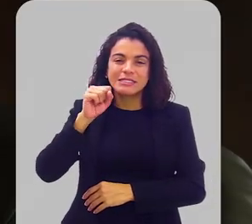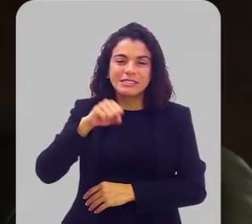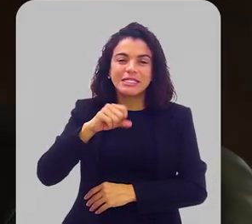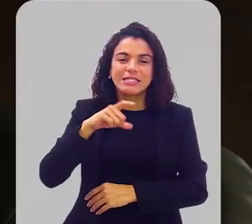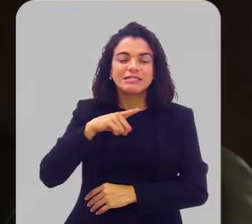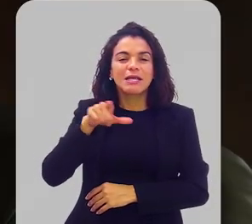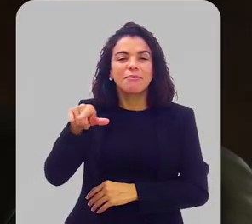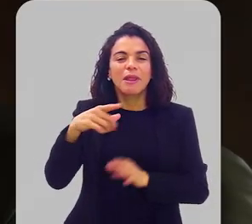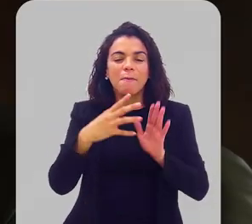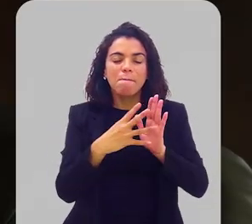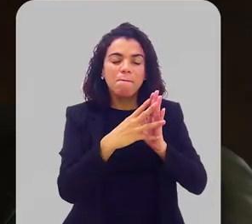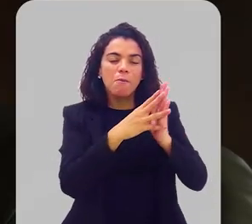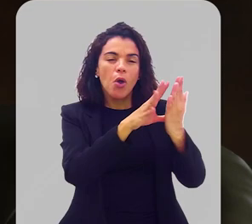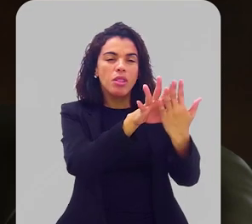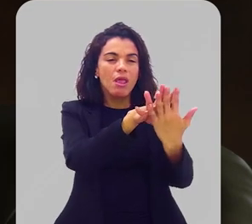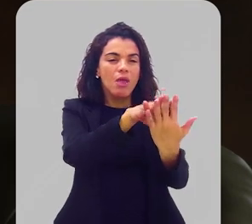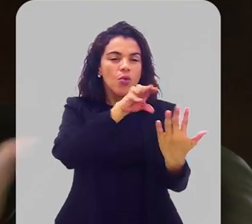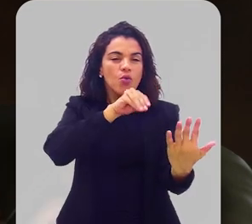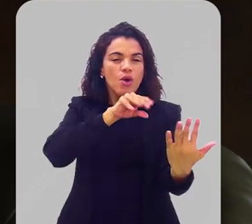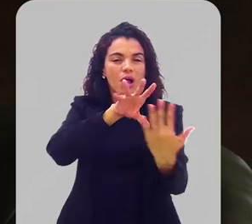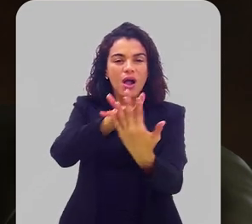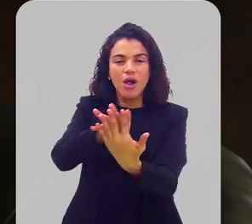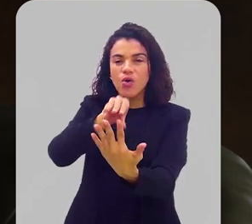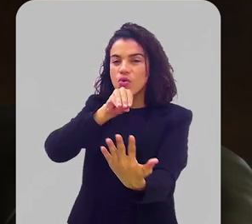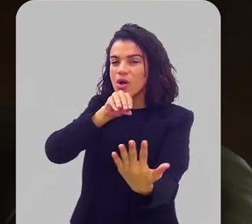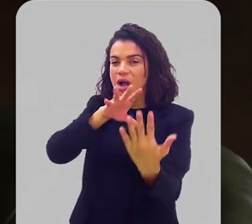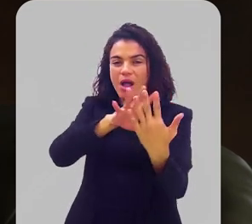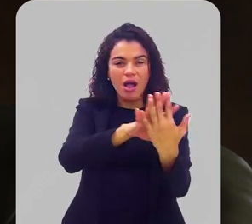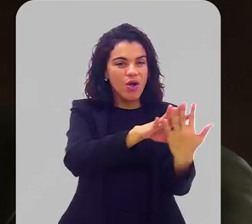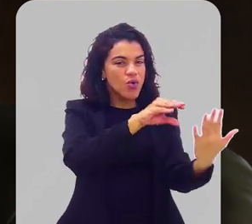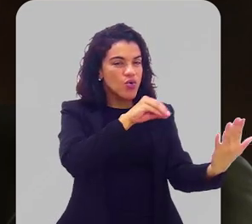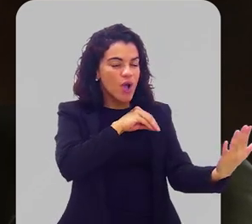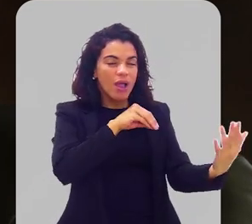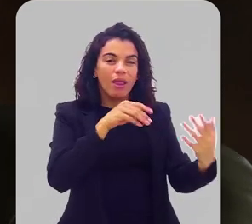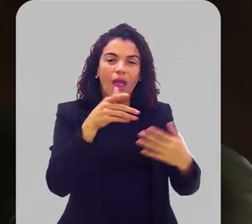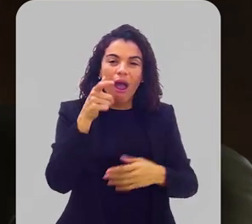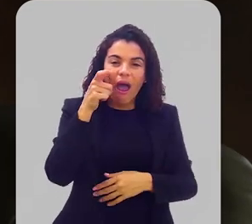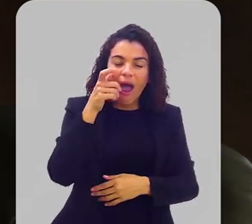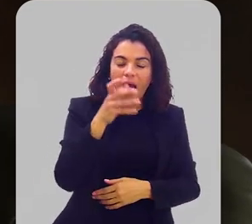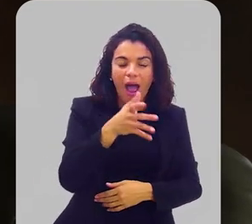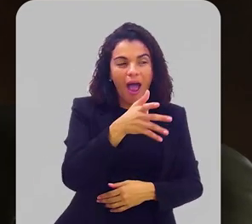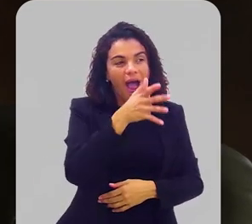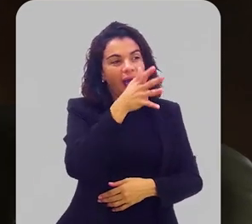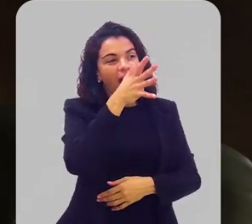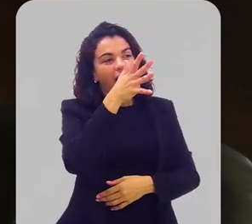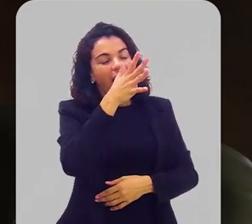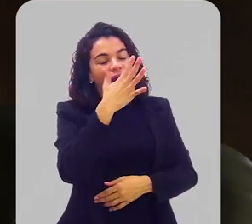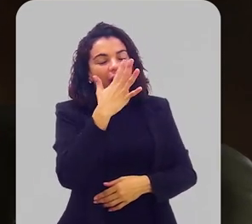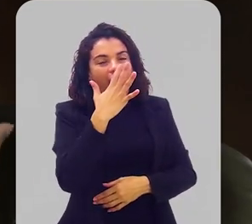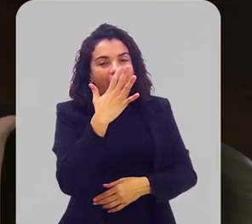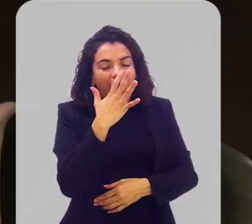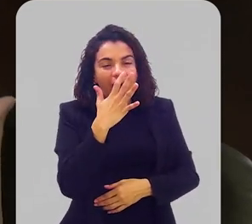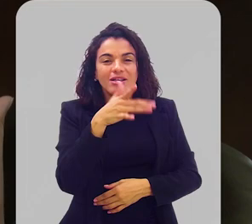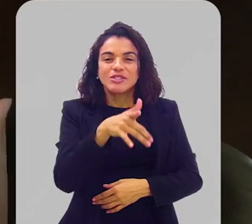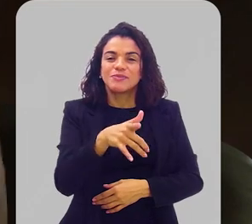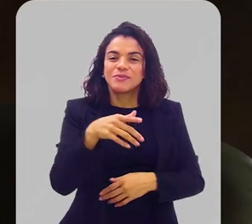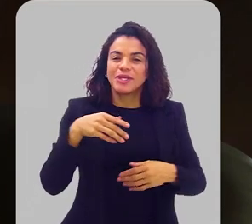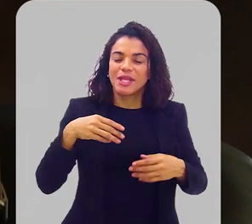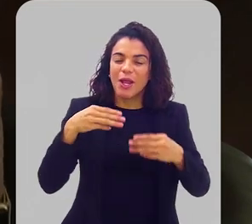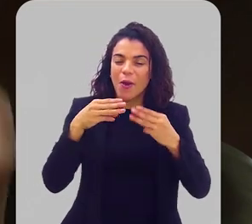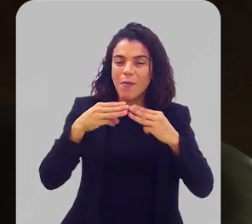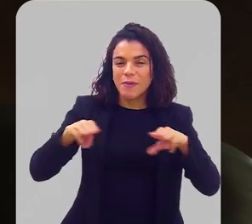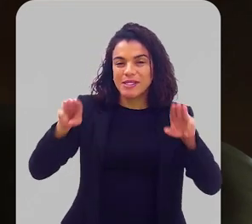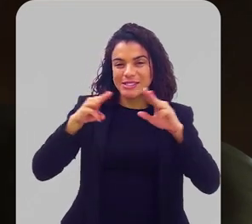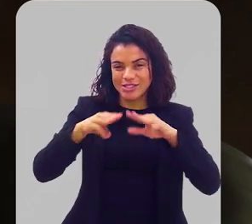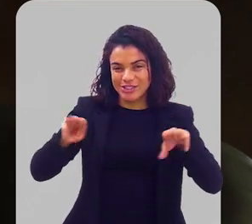inspira em alguém e olha e admira o ministério de alguém. E isso traz na gente uma